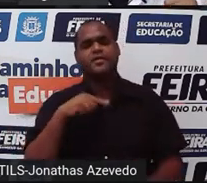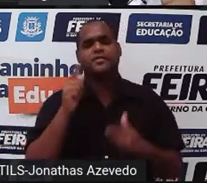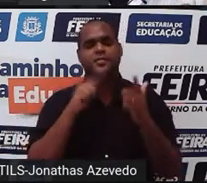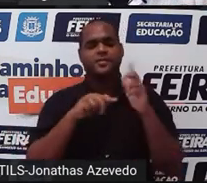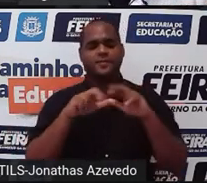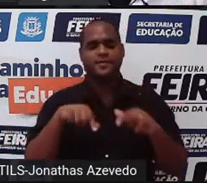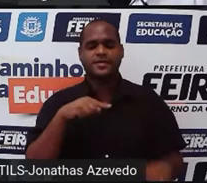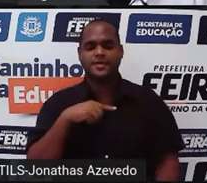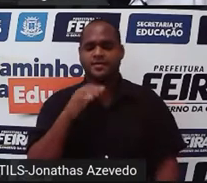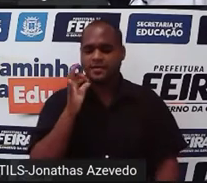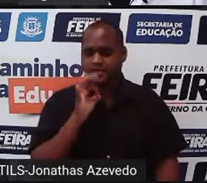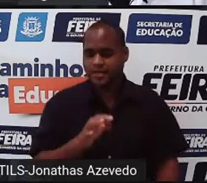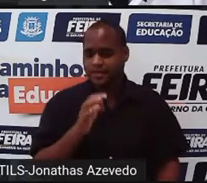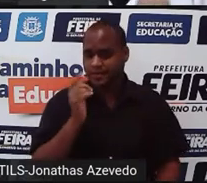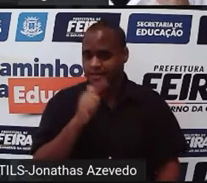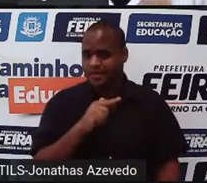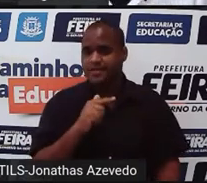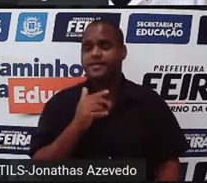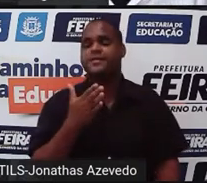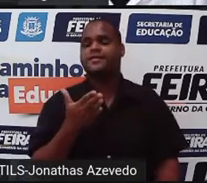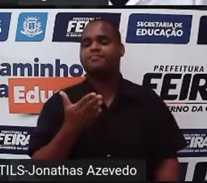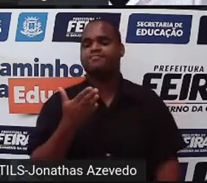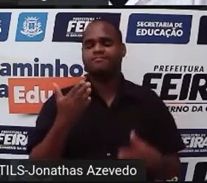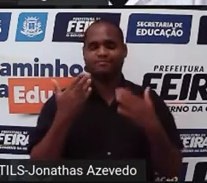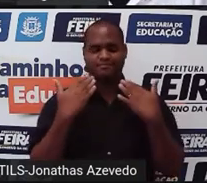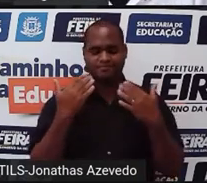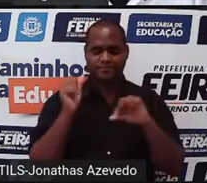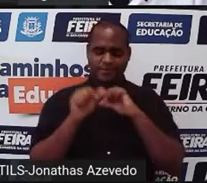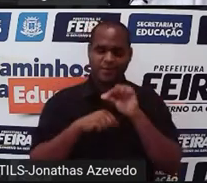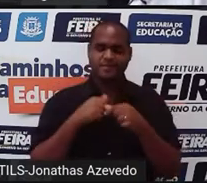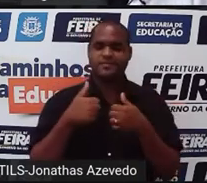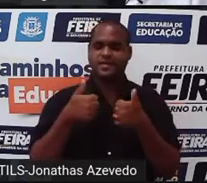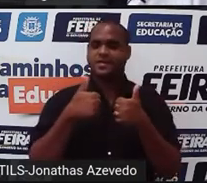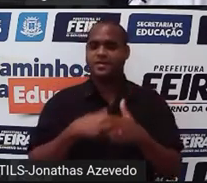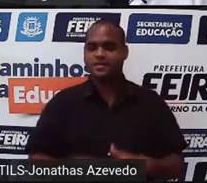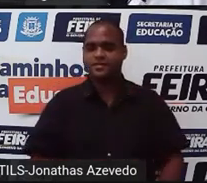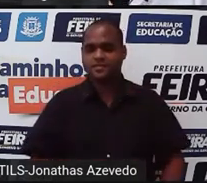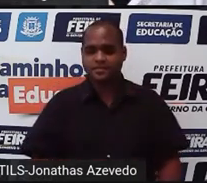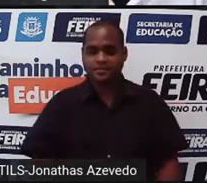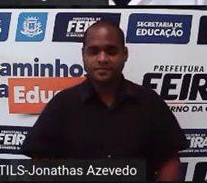acertar se torna muito maior. Beleza?